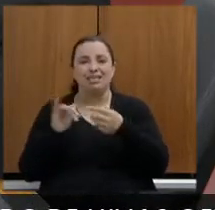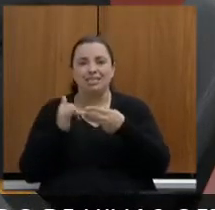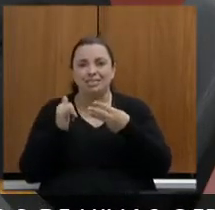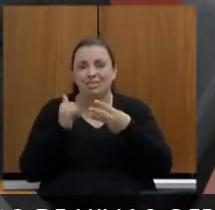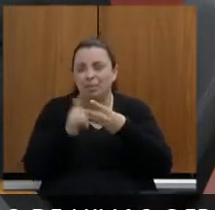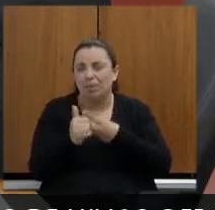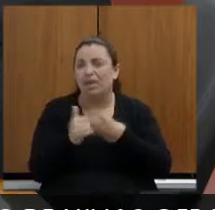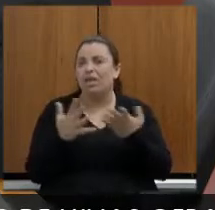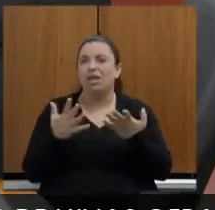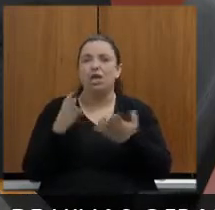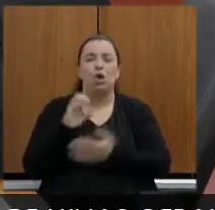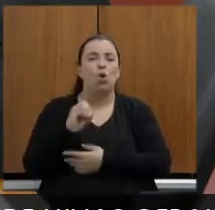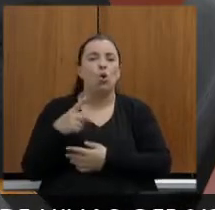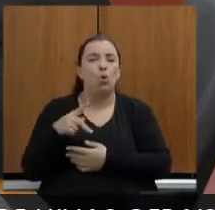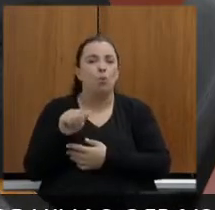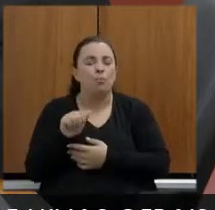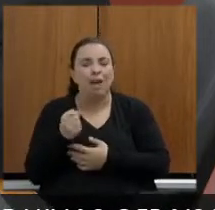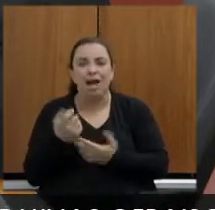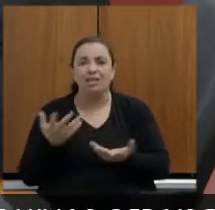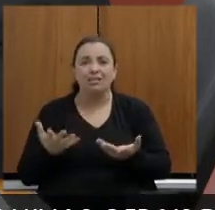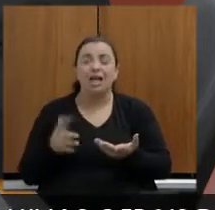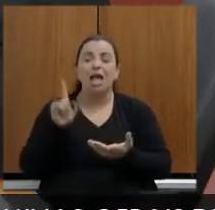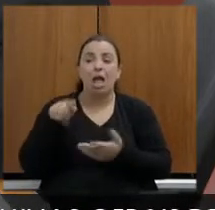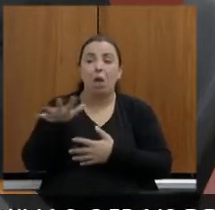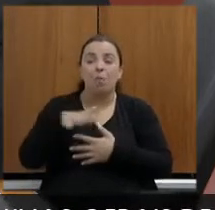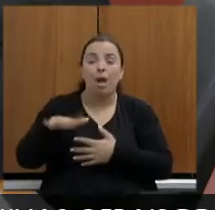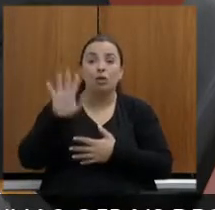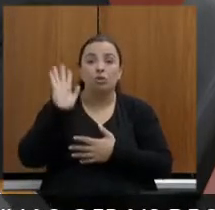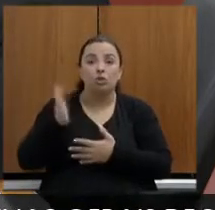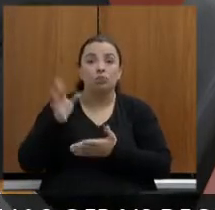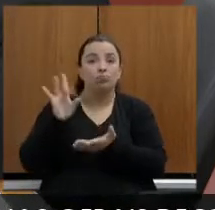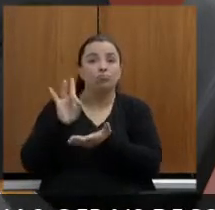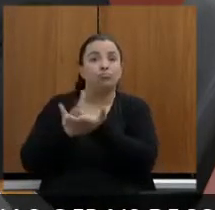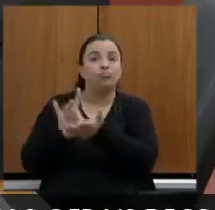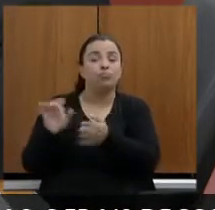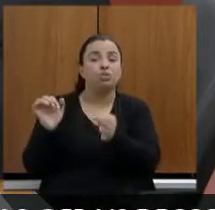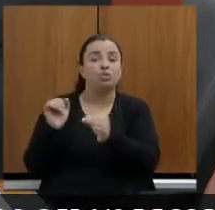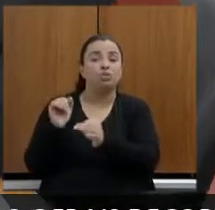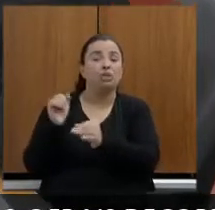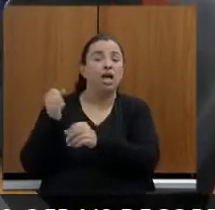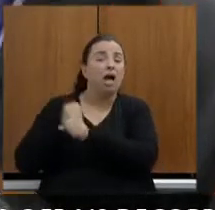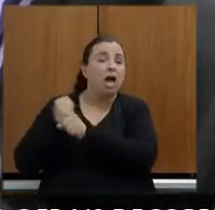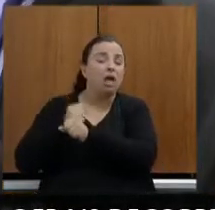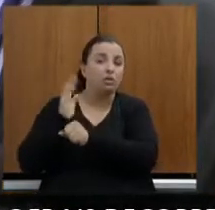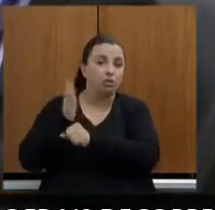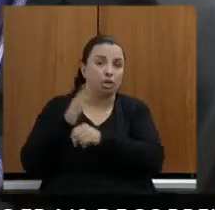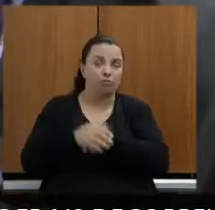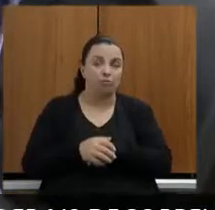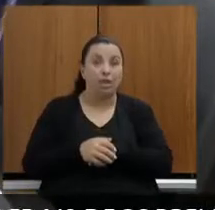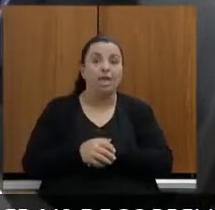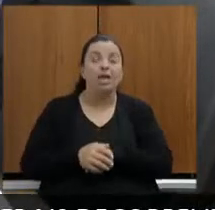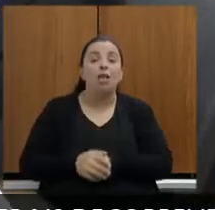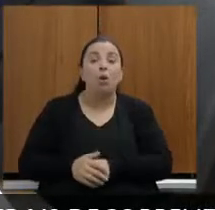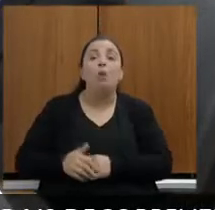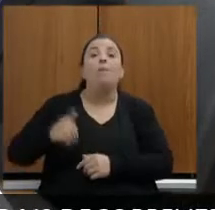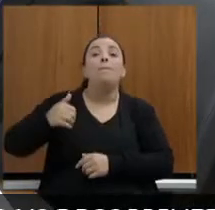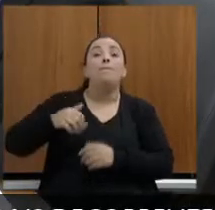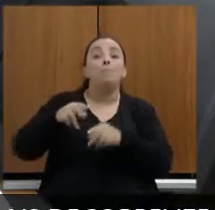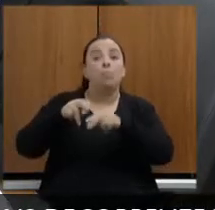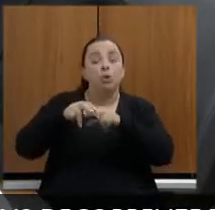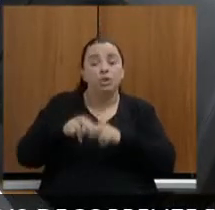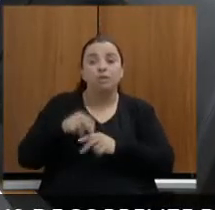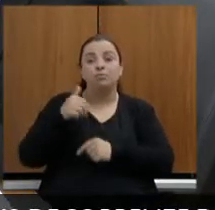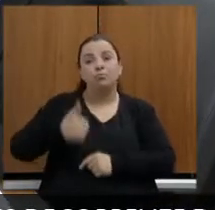não mora no bairro. Ele mora no bairro, um bairro consolidado. Então, o que a gente vai fazer? Iniciar a regularização fundiária, inclusive,